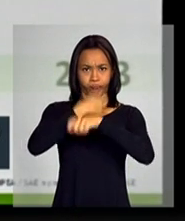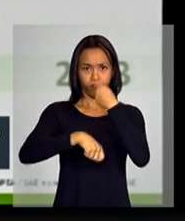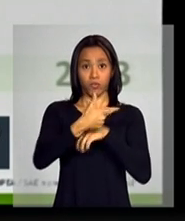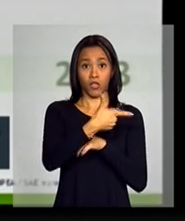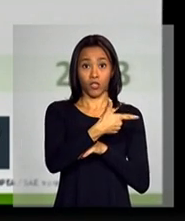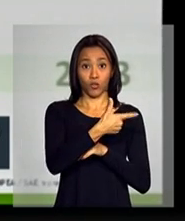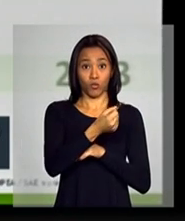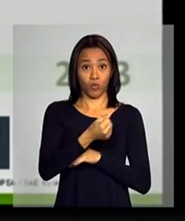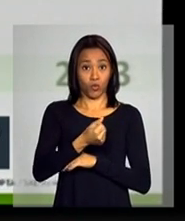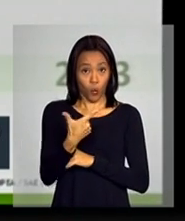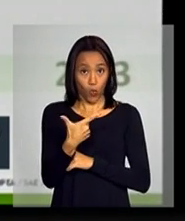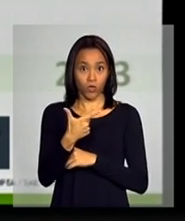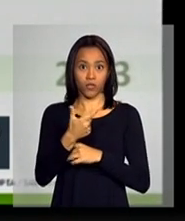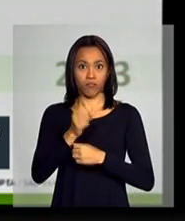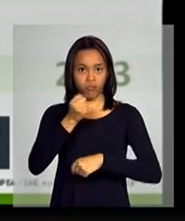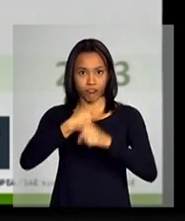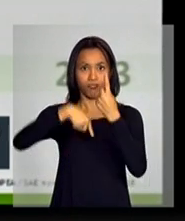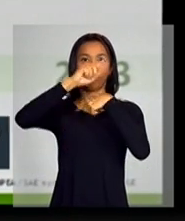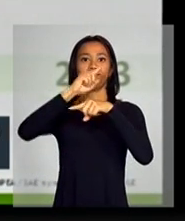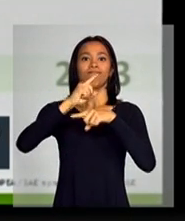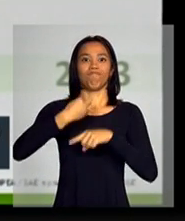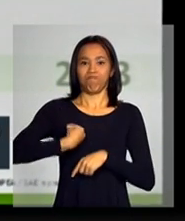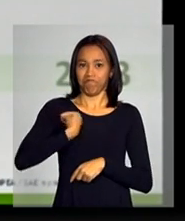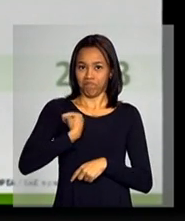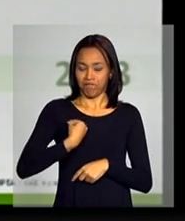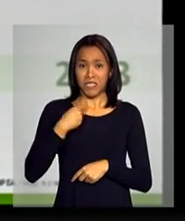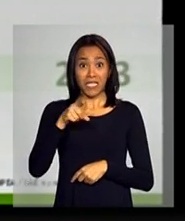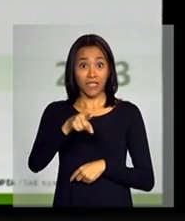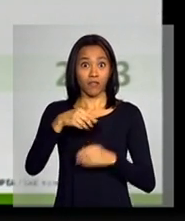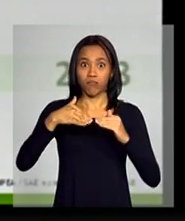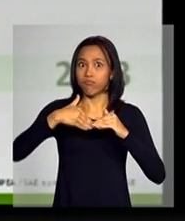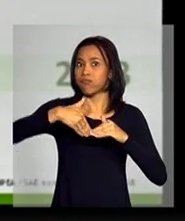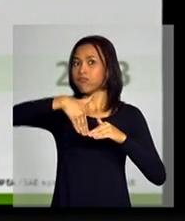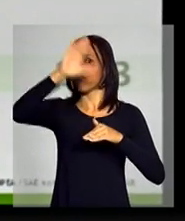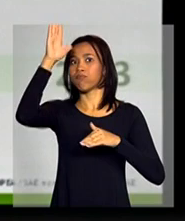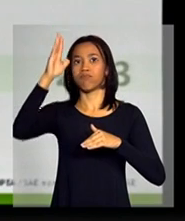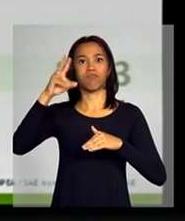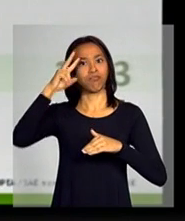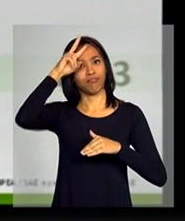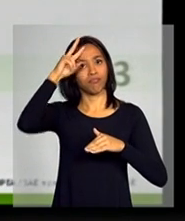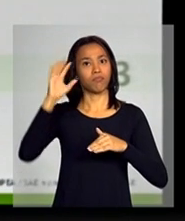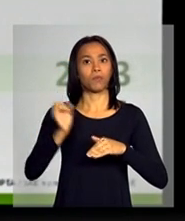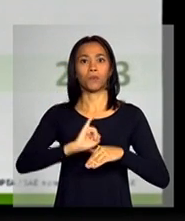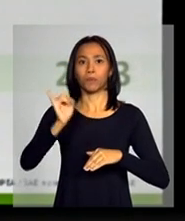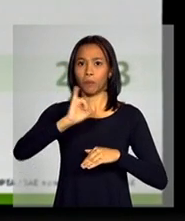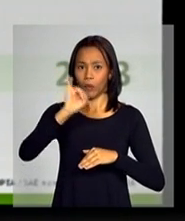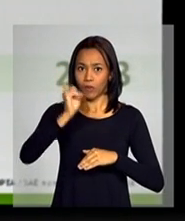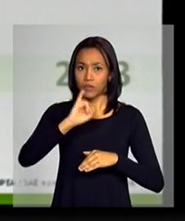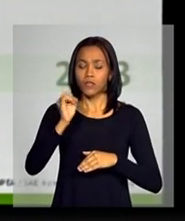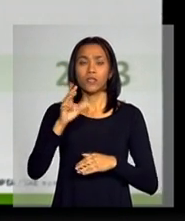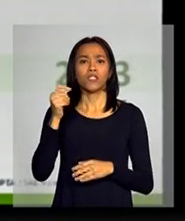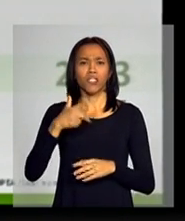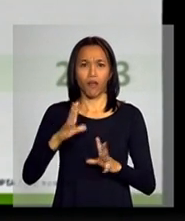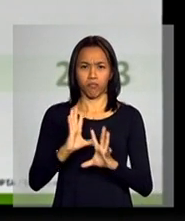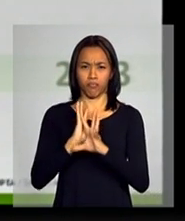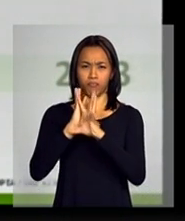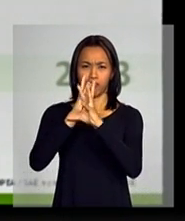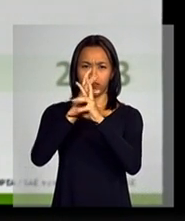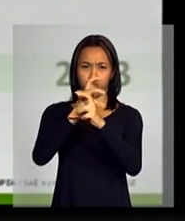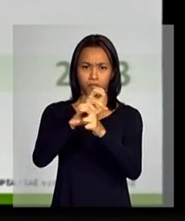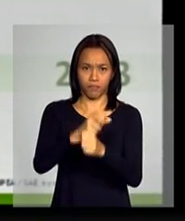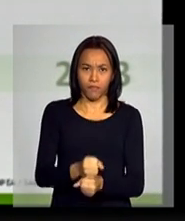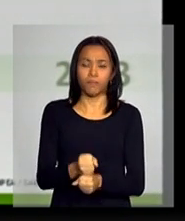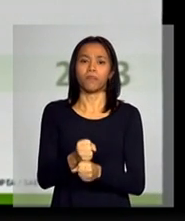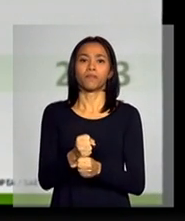subiram na vida. Isso é o maior nível de toda a série histórica da PME, é um ganho que vai acumulando ao longo do